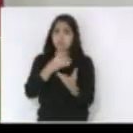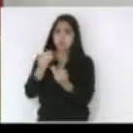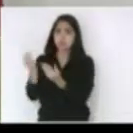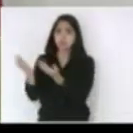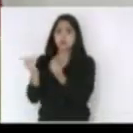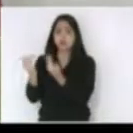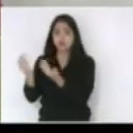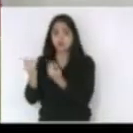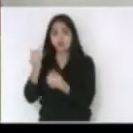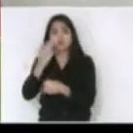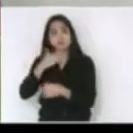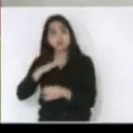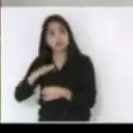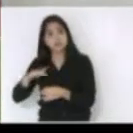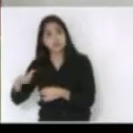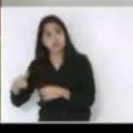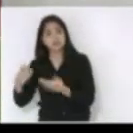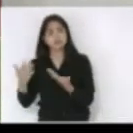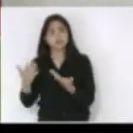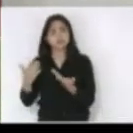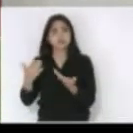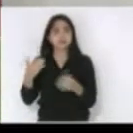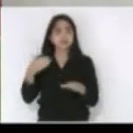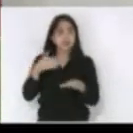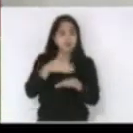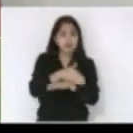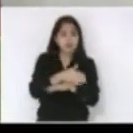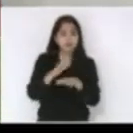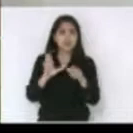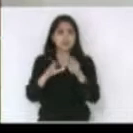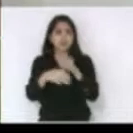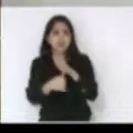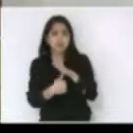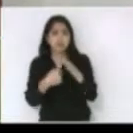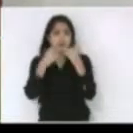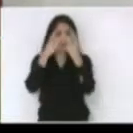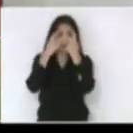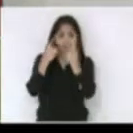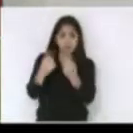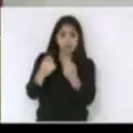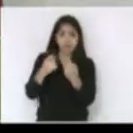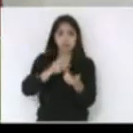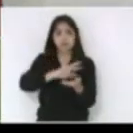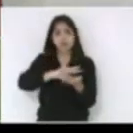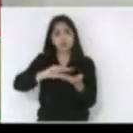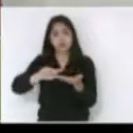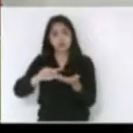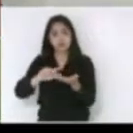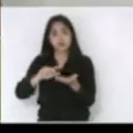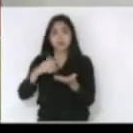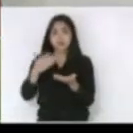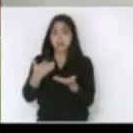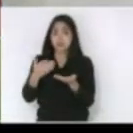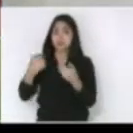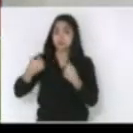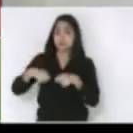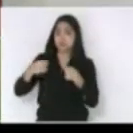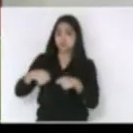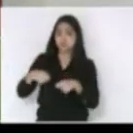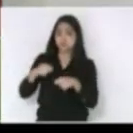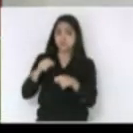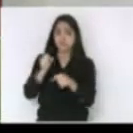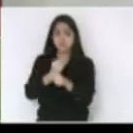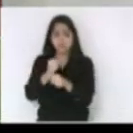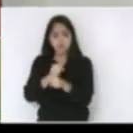que levam tantas crianças no mundo do crime e da violência então é isto que nós precisamos nós precisamos de fato construir